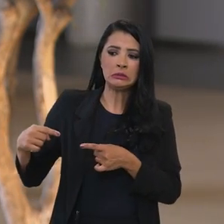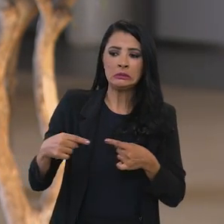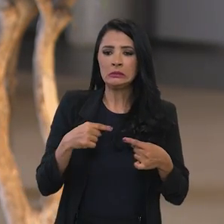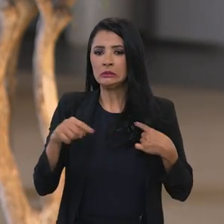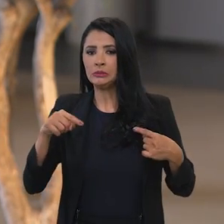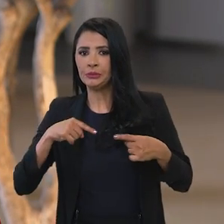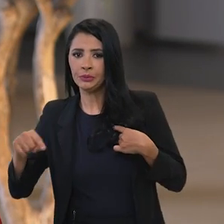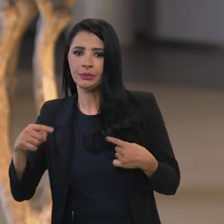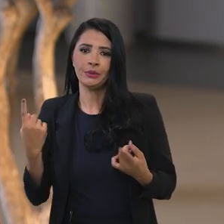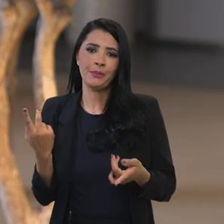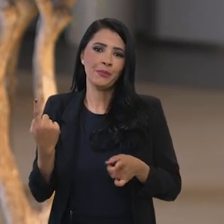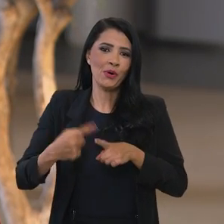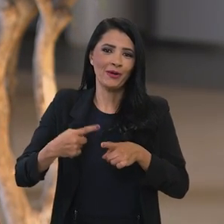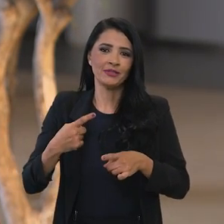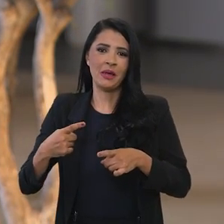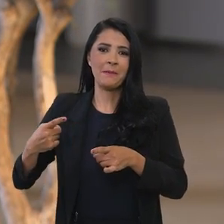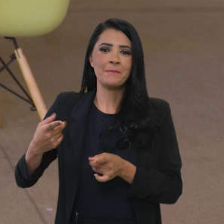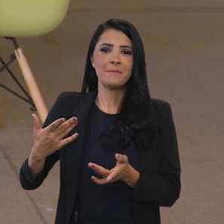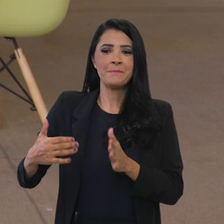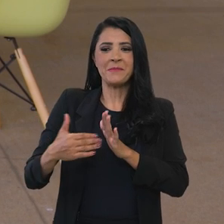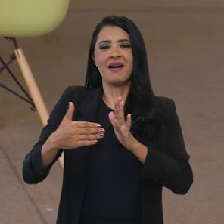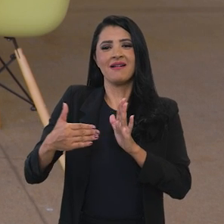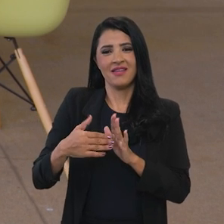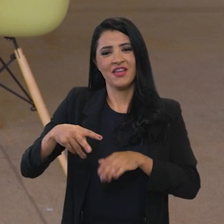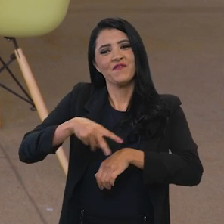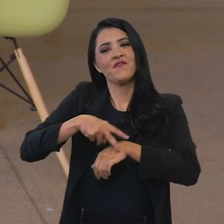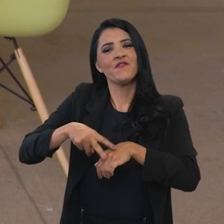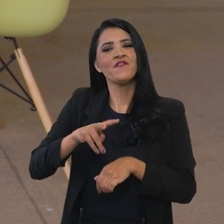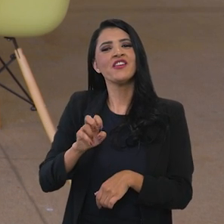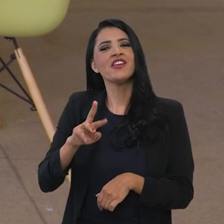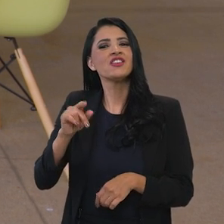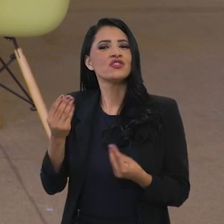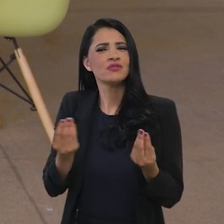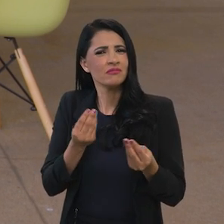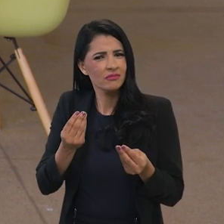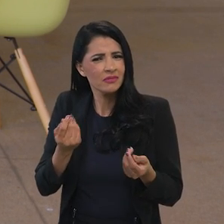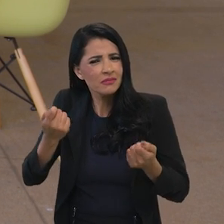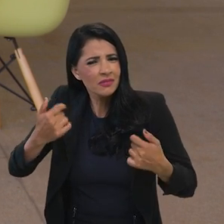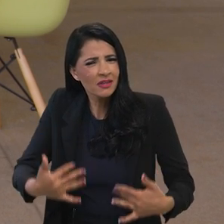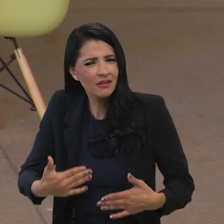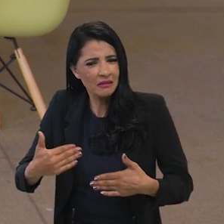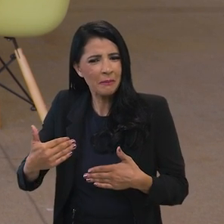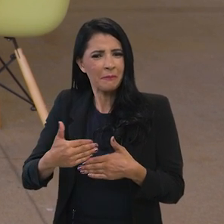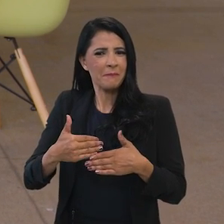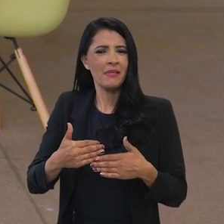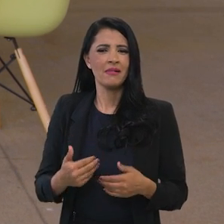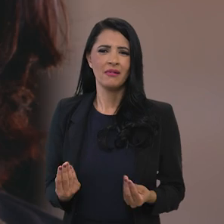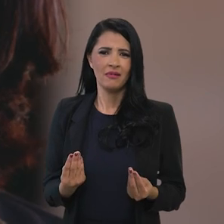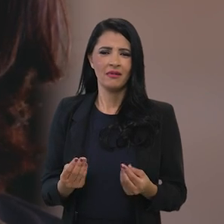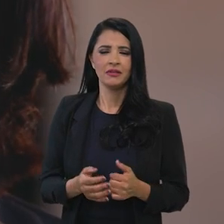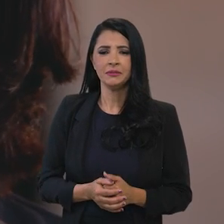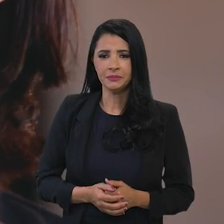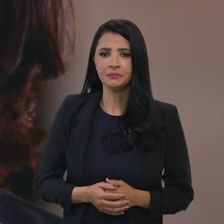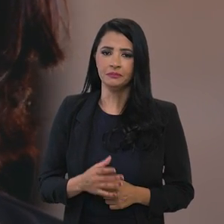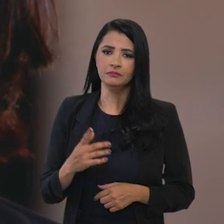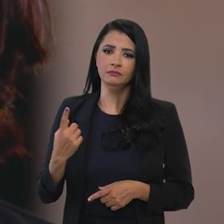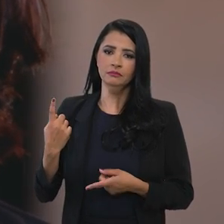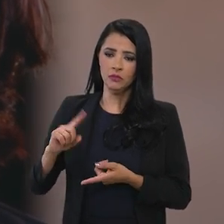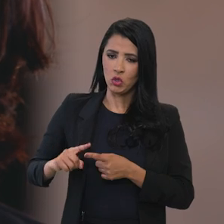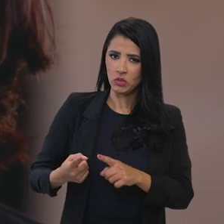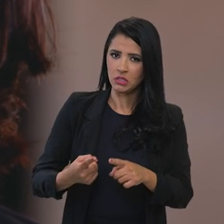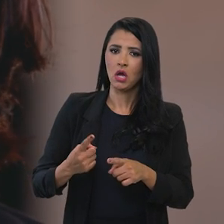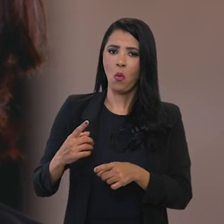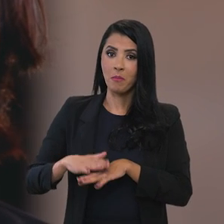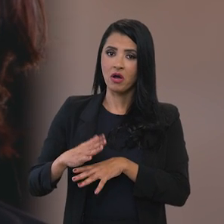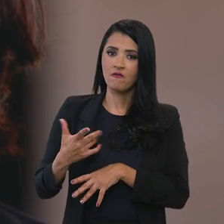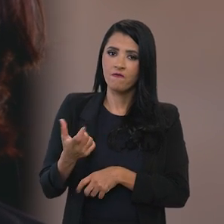que estão por causa da barreira verde explica um pouco para a gente claro está em curso uma negociação há mais de 20 anos